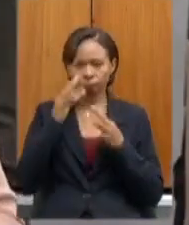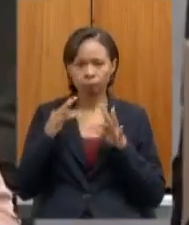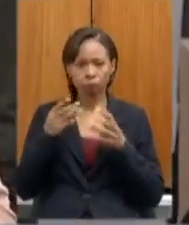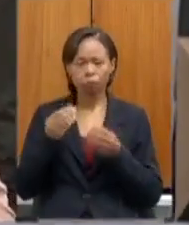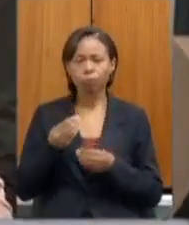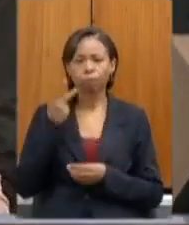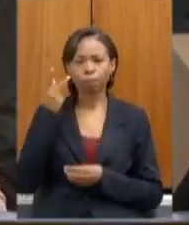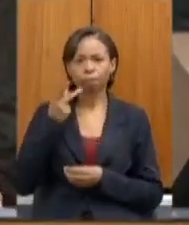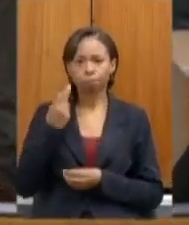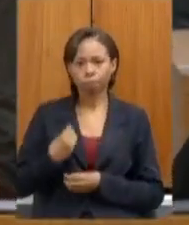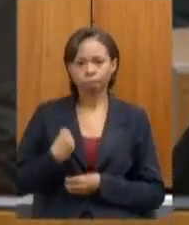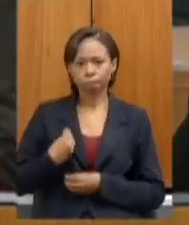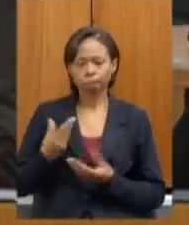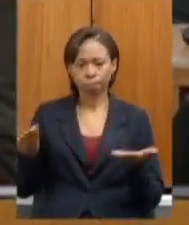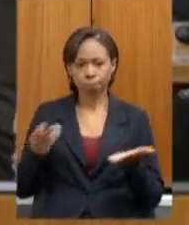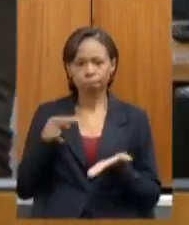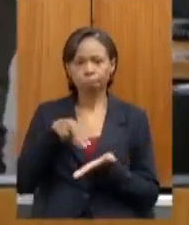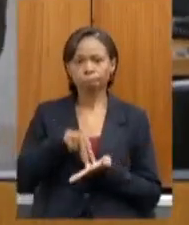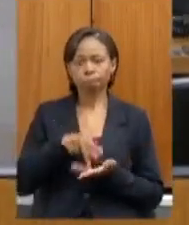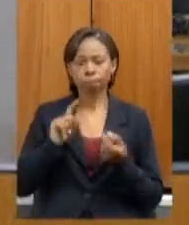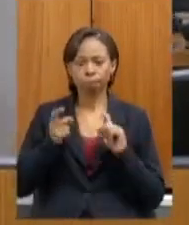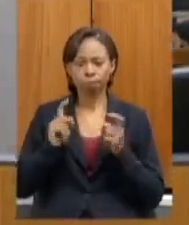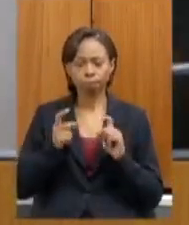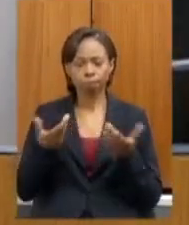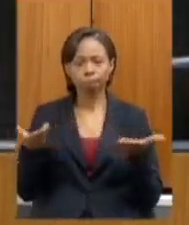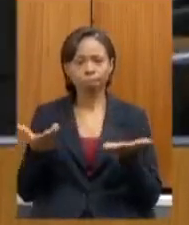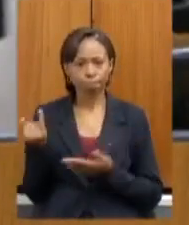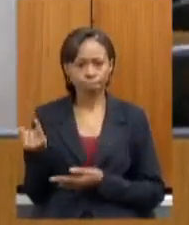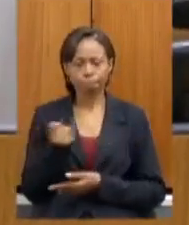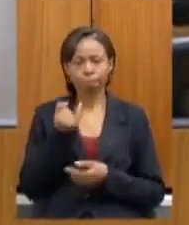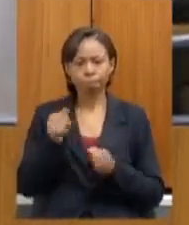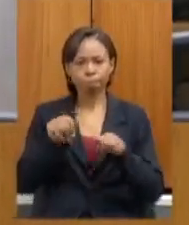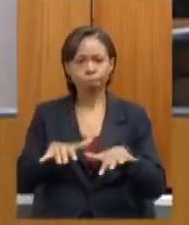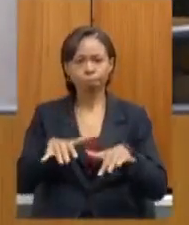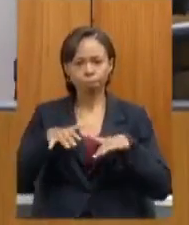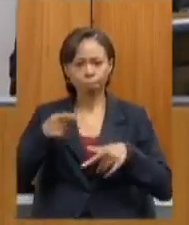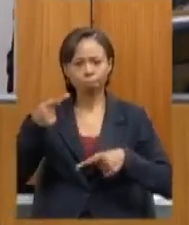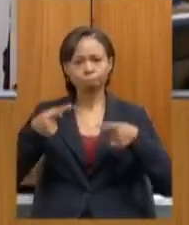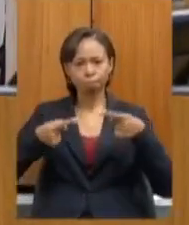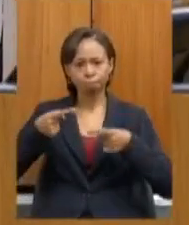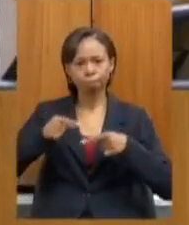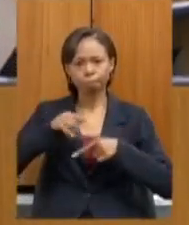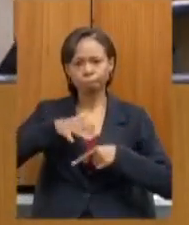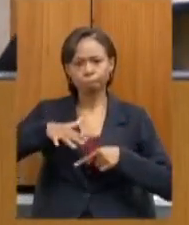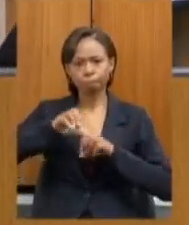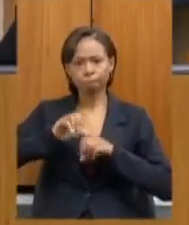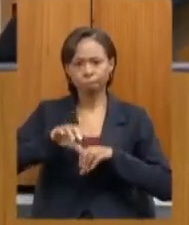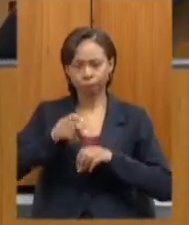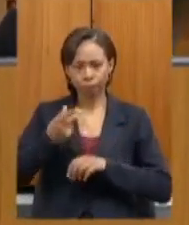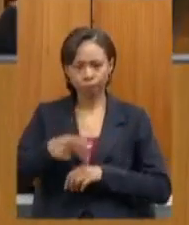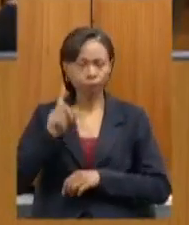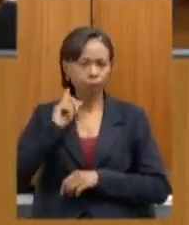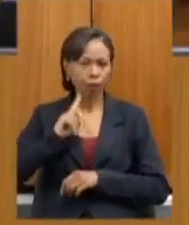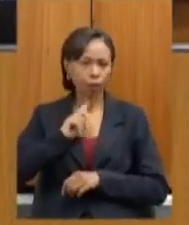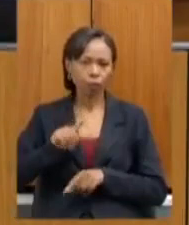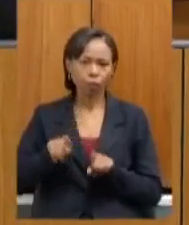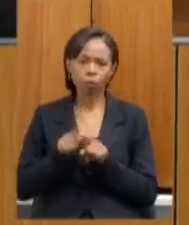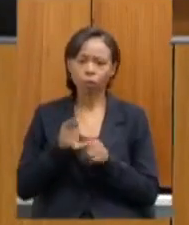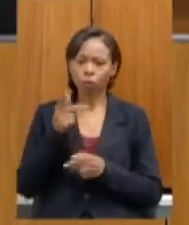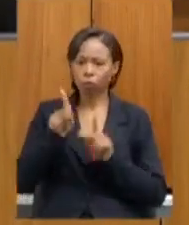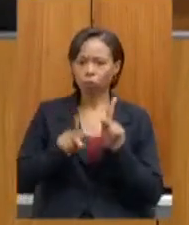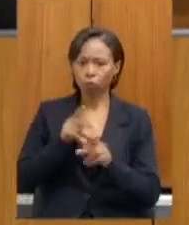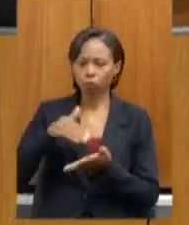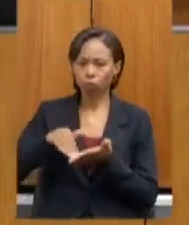parlamentares que estiveram conosco nessa importante audiência para debater educação no nosso estado dos convidados